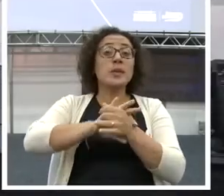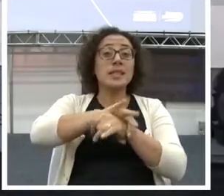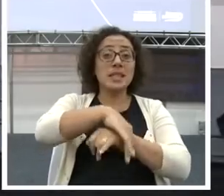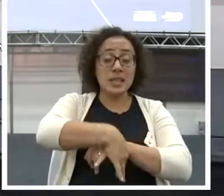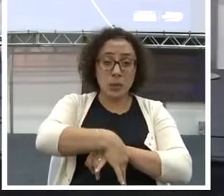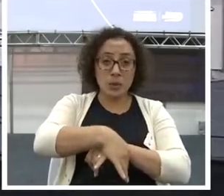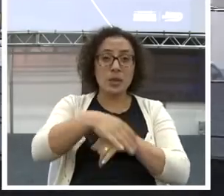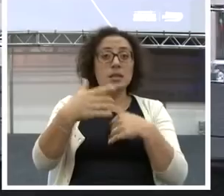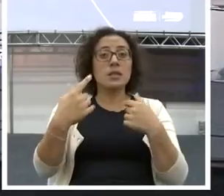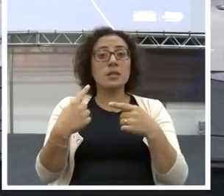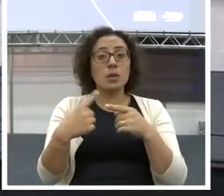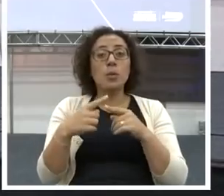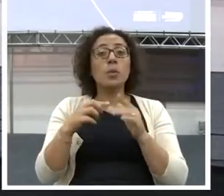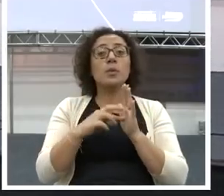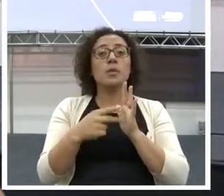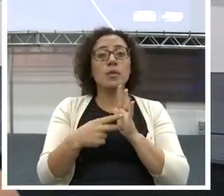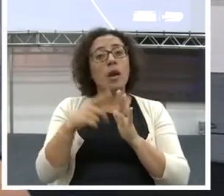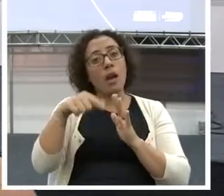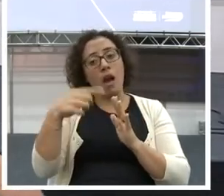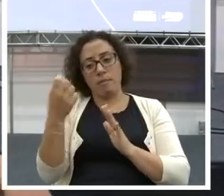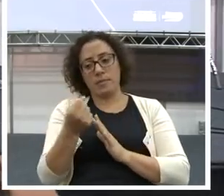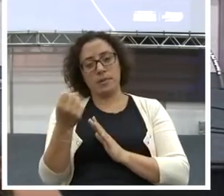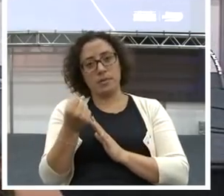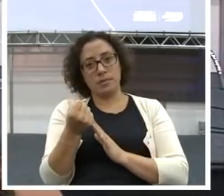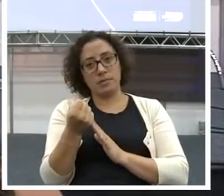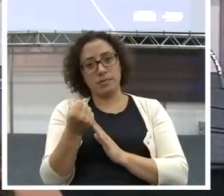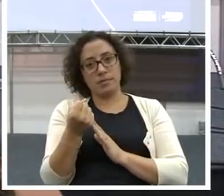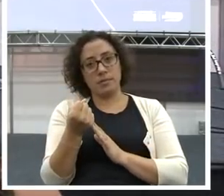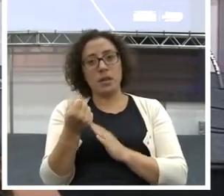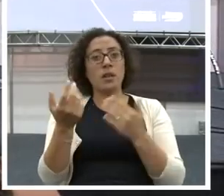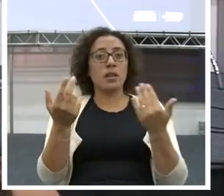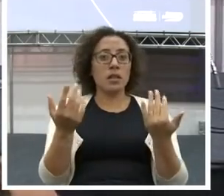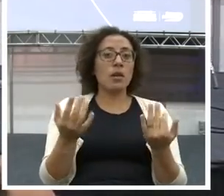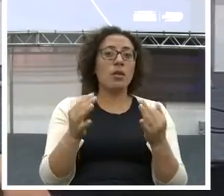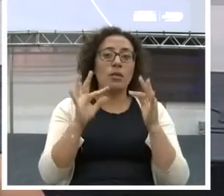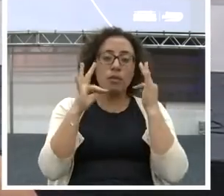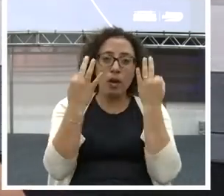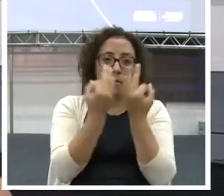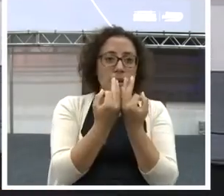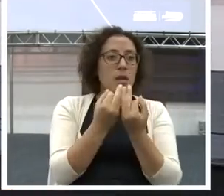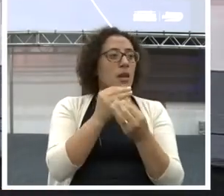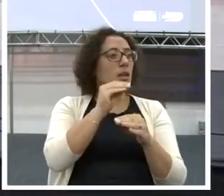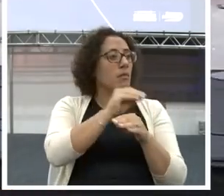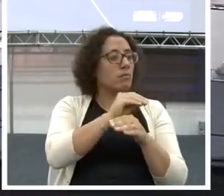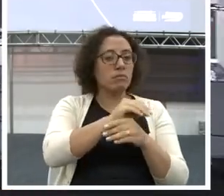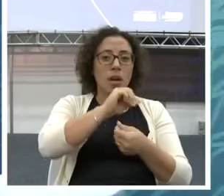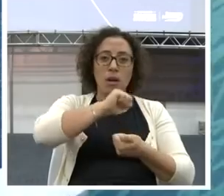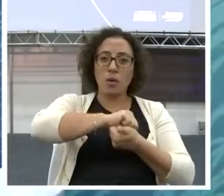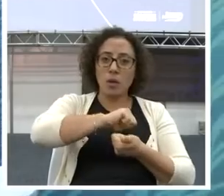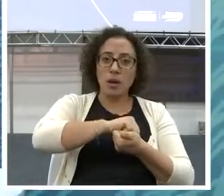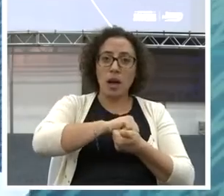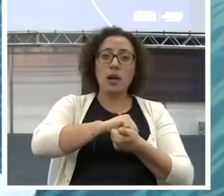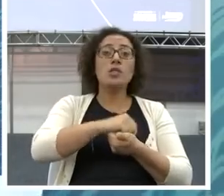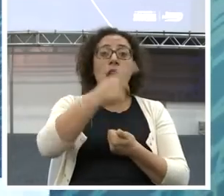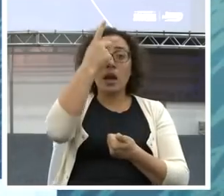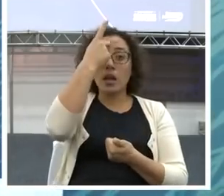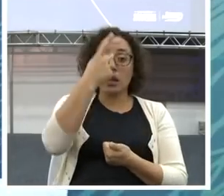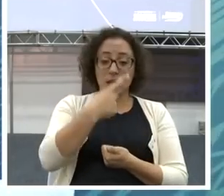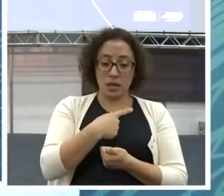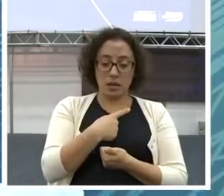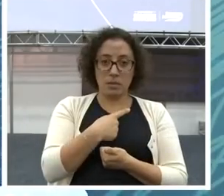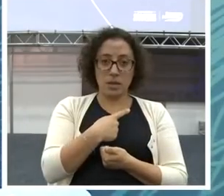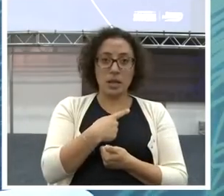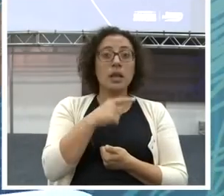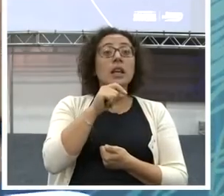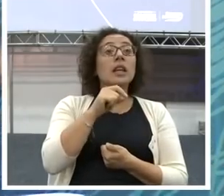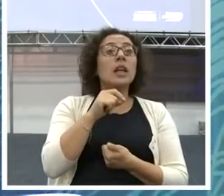aposentadoria. Investir regularmente. Manter sua família com qualidade. Você vai para a independência. Quem aqui